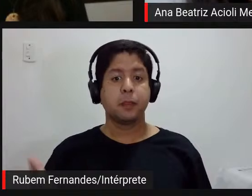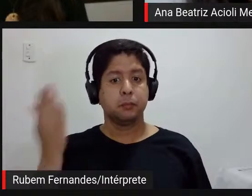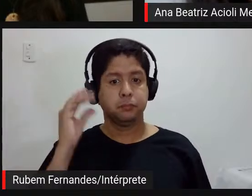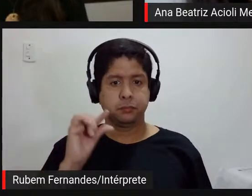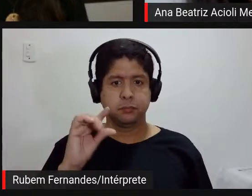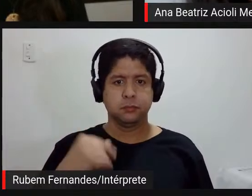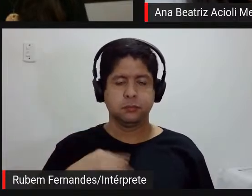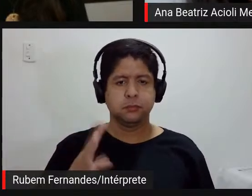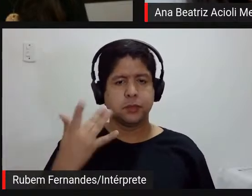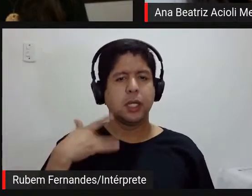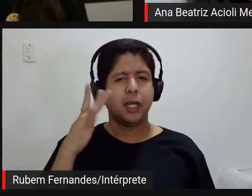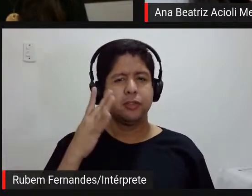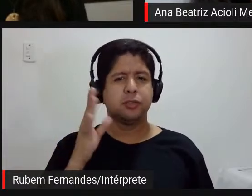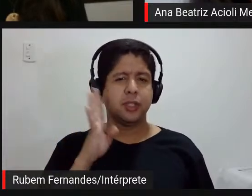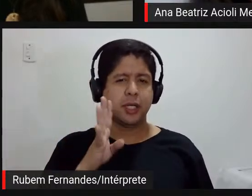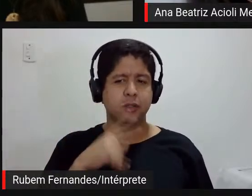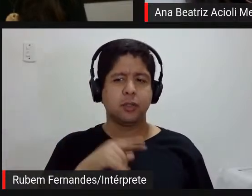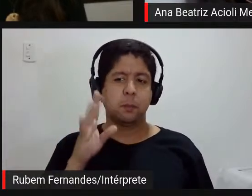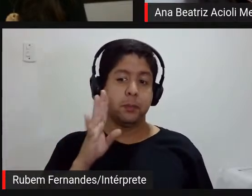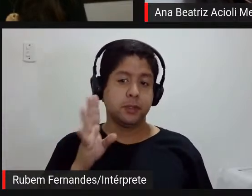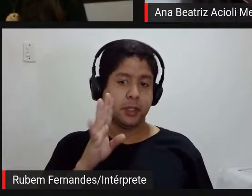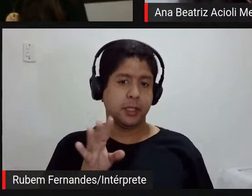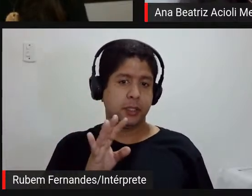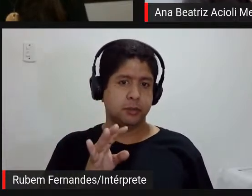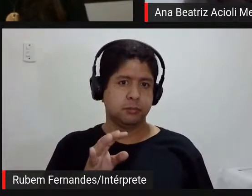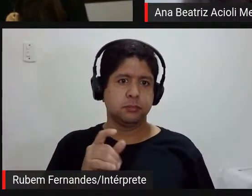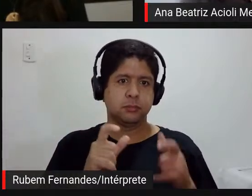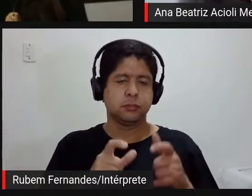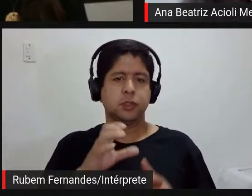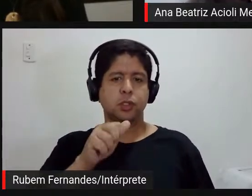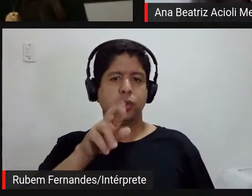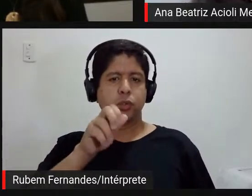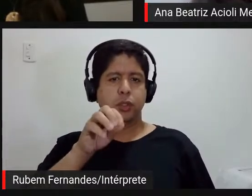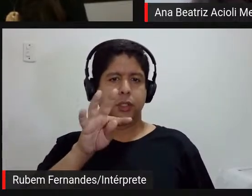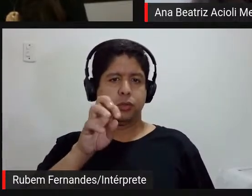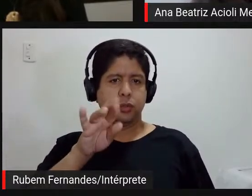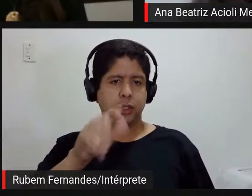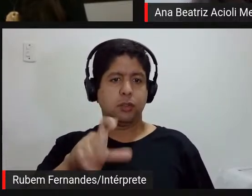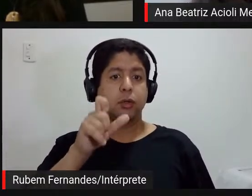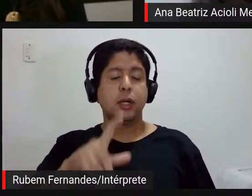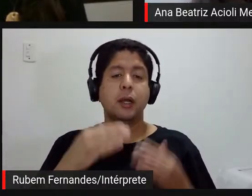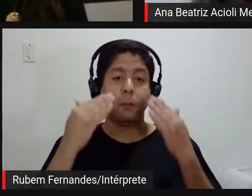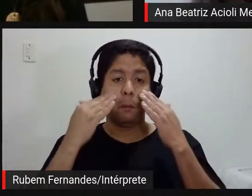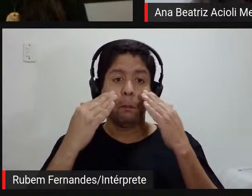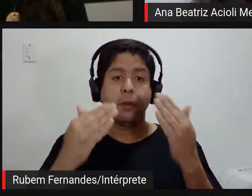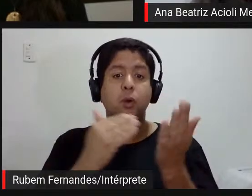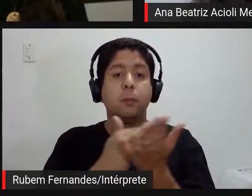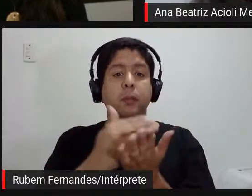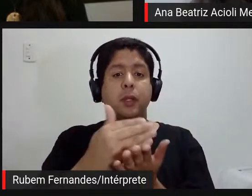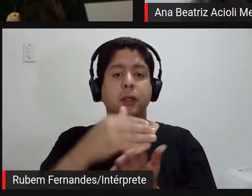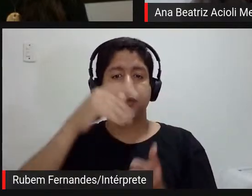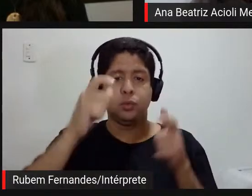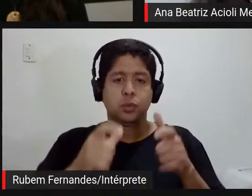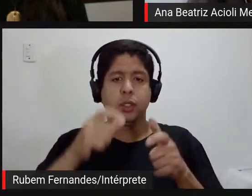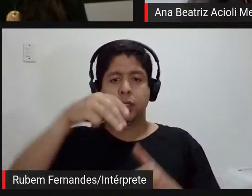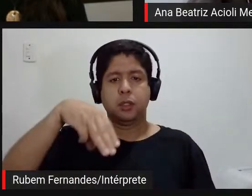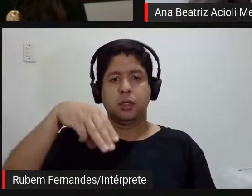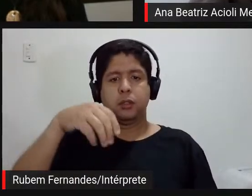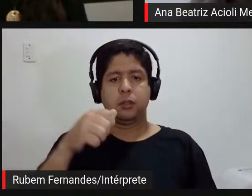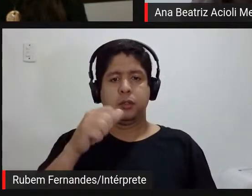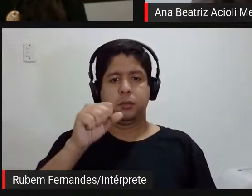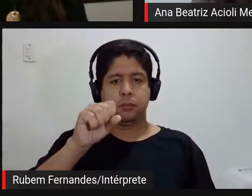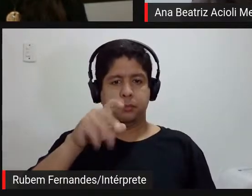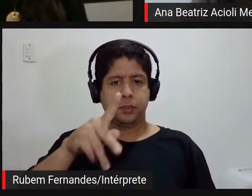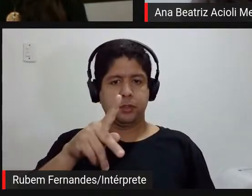eu acho que é bem legal pra gente pensar nesse coeficiente curatorial que foi a exposição que acabou de abrir lá no MASP retomadas com a